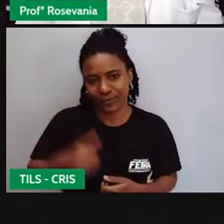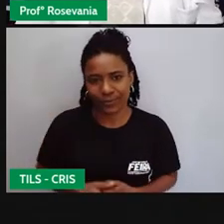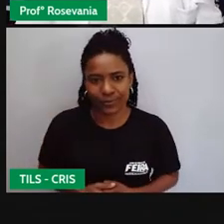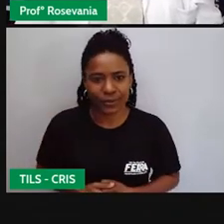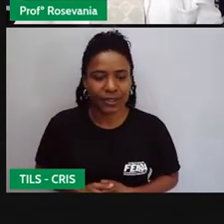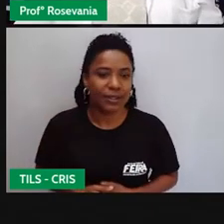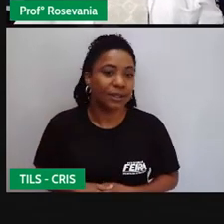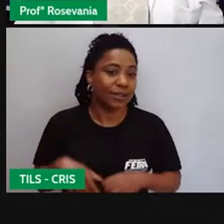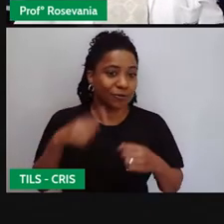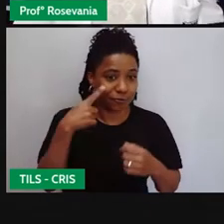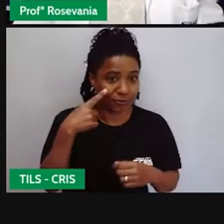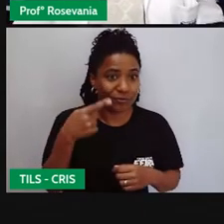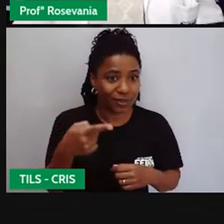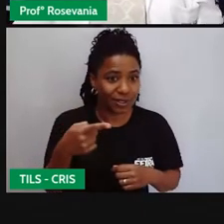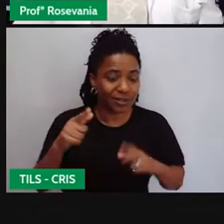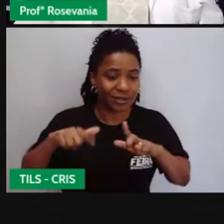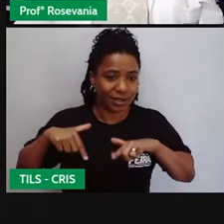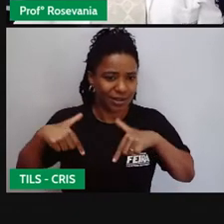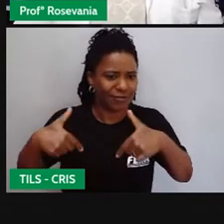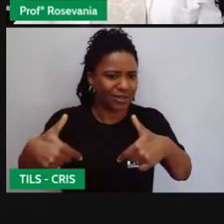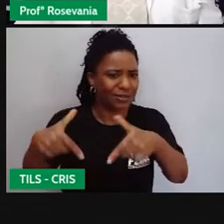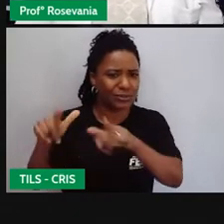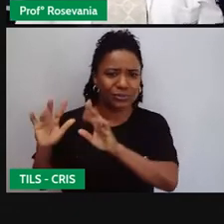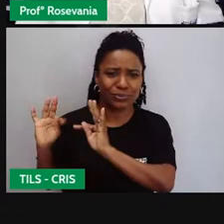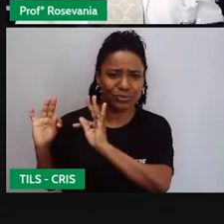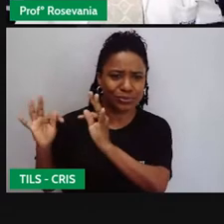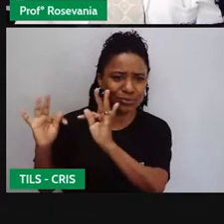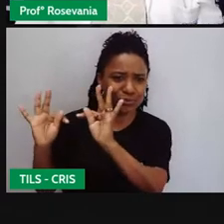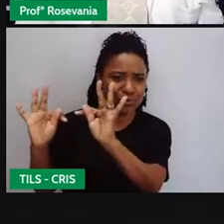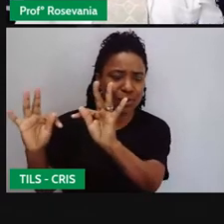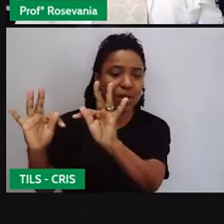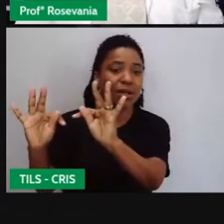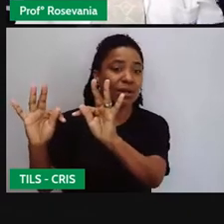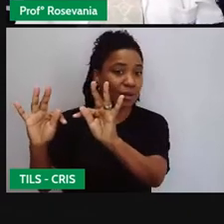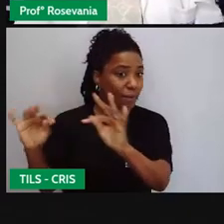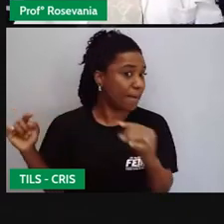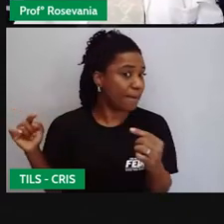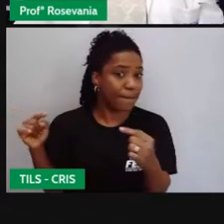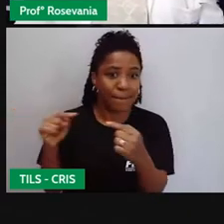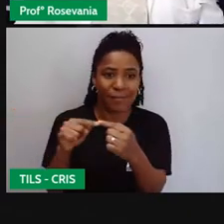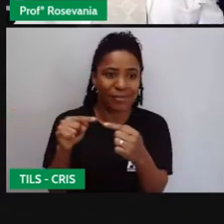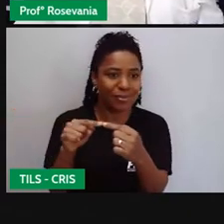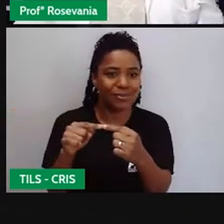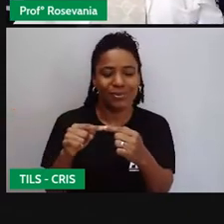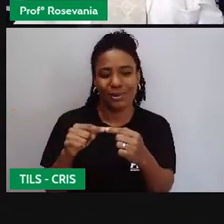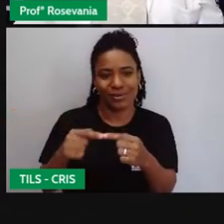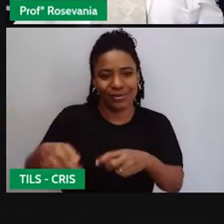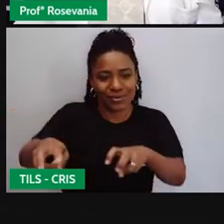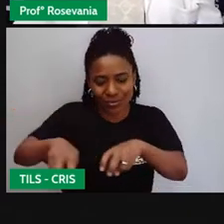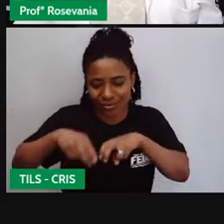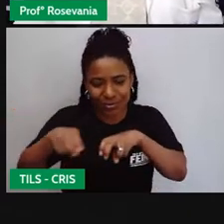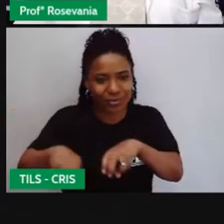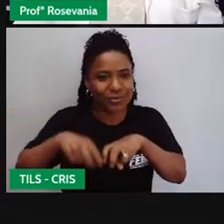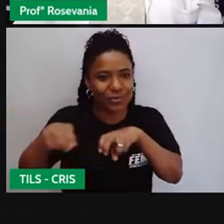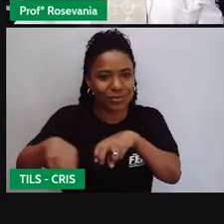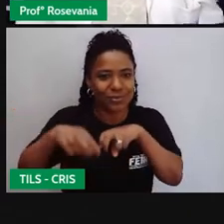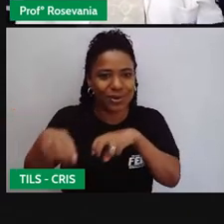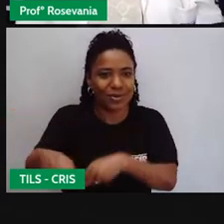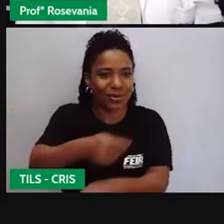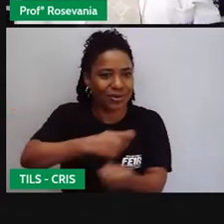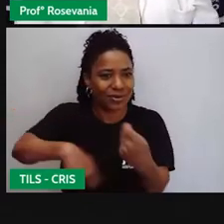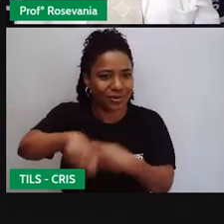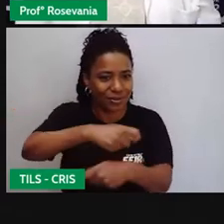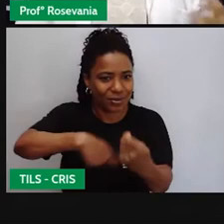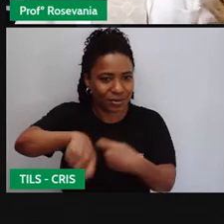digitais, avanços tecnológicos tão característicos do agronegócio, a gente começou a ter, já que as lavouras,